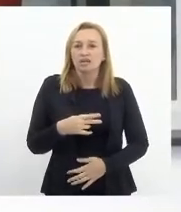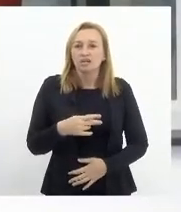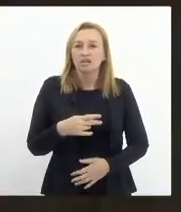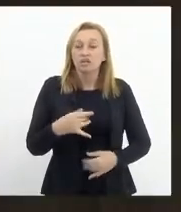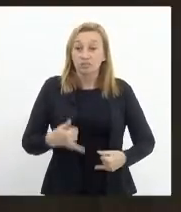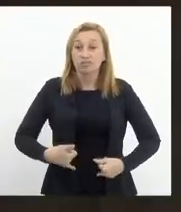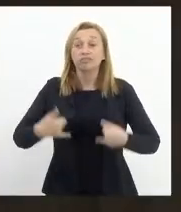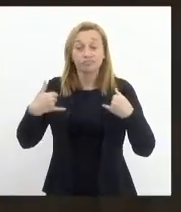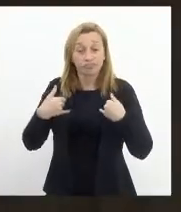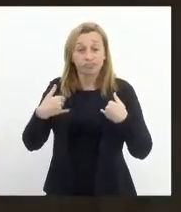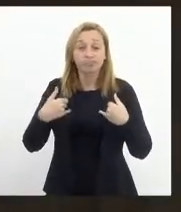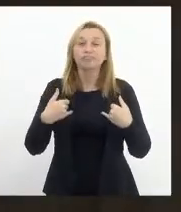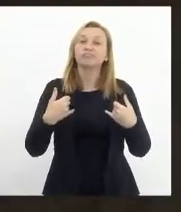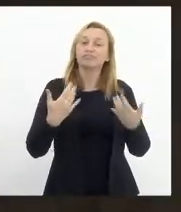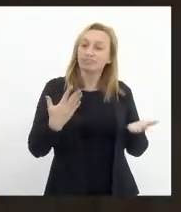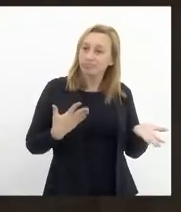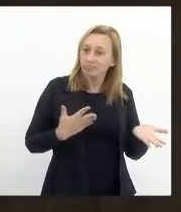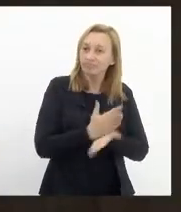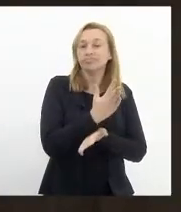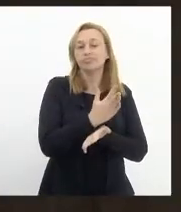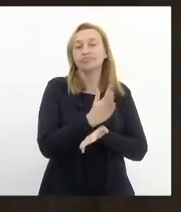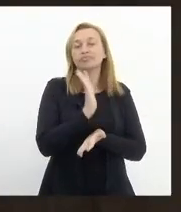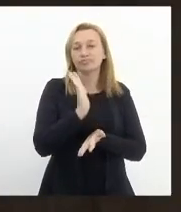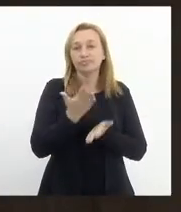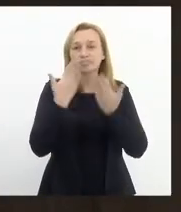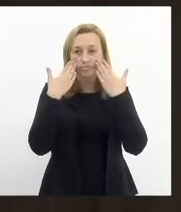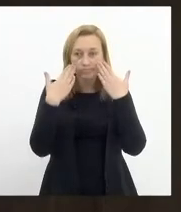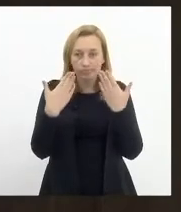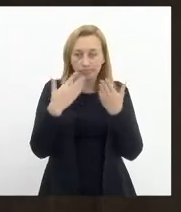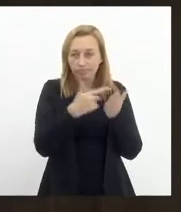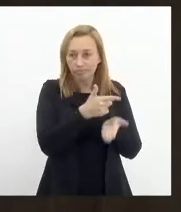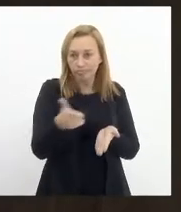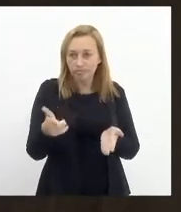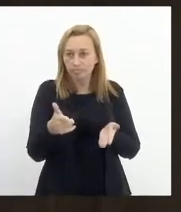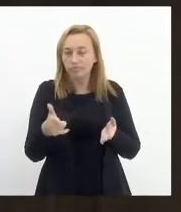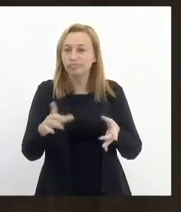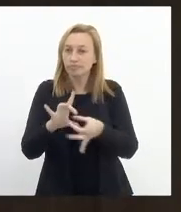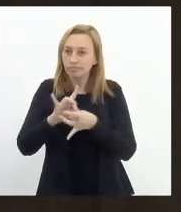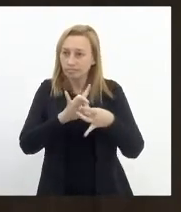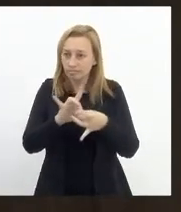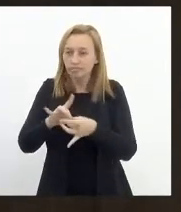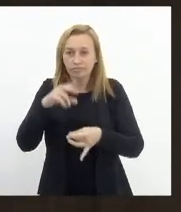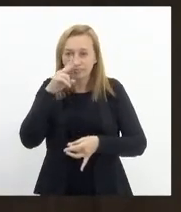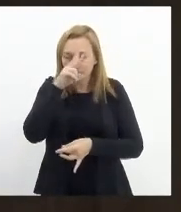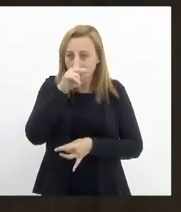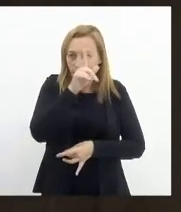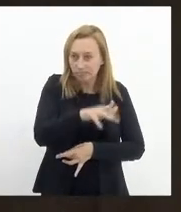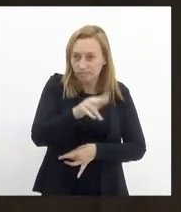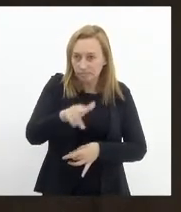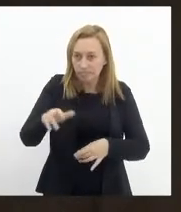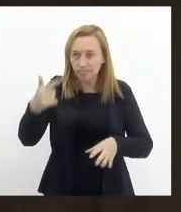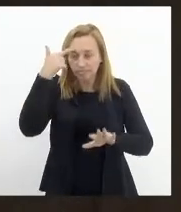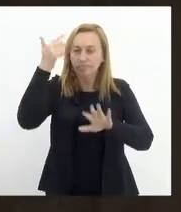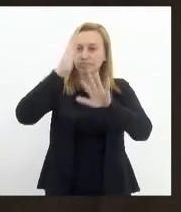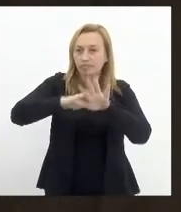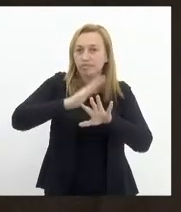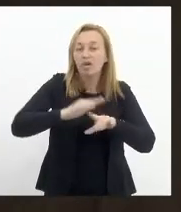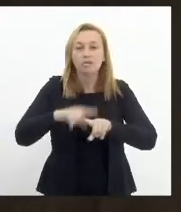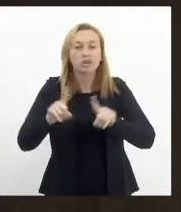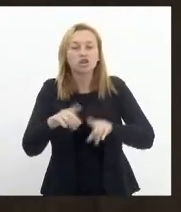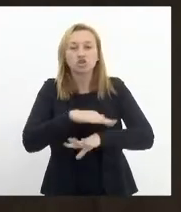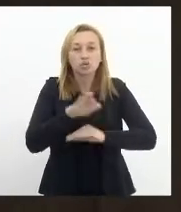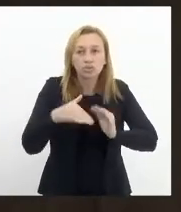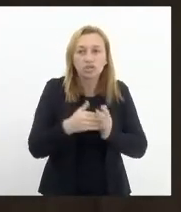parlamento que o projeto seja aprovado, já foi uma demonstração clara aqui de união de forças, de diferentes matizes ideológicas, mas todos